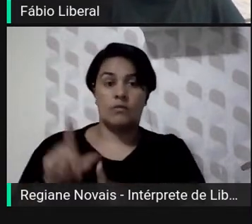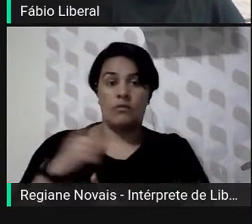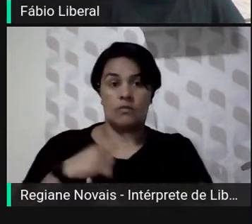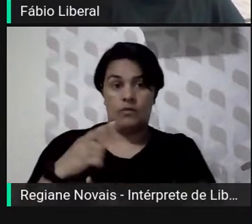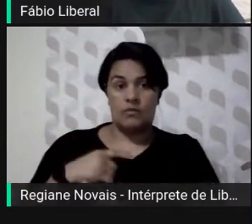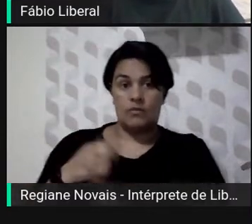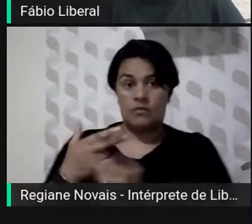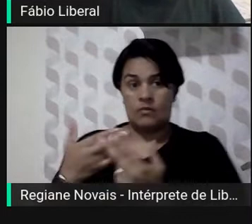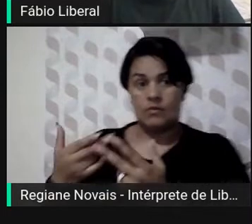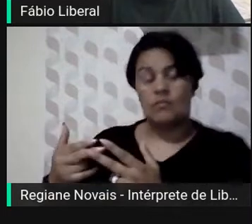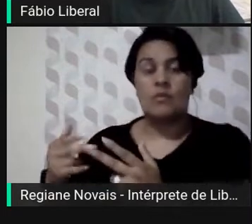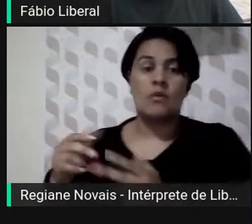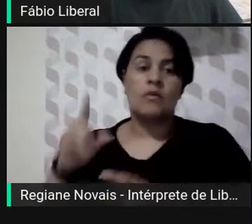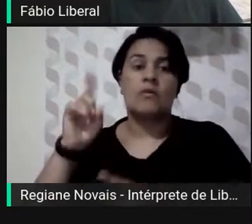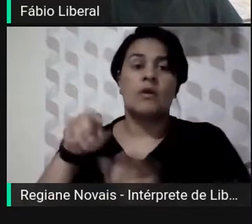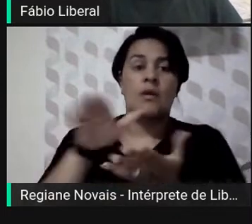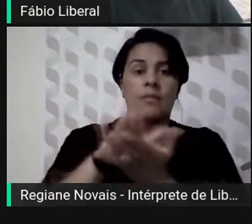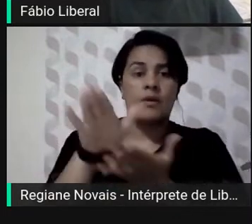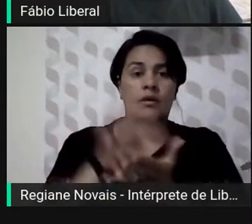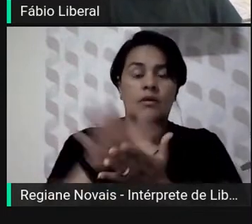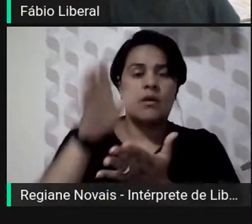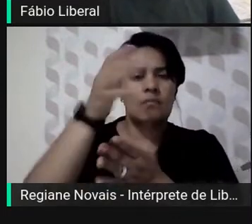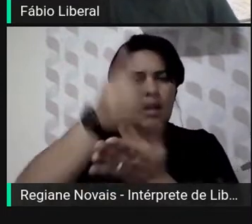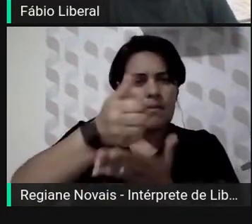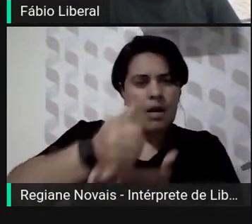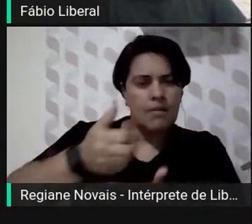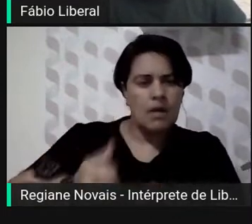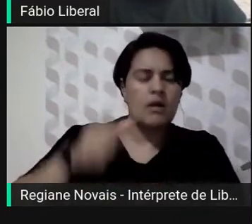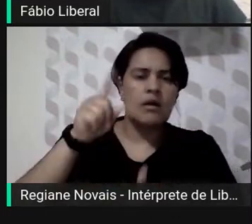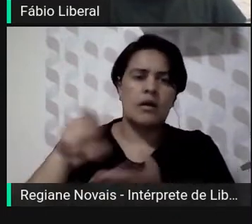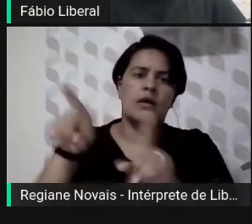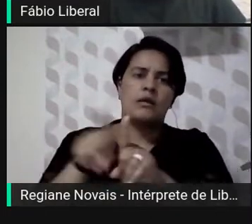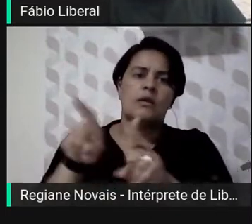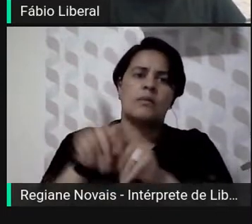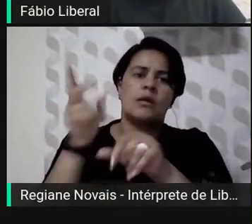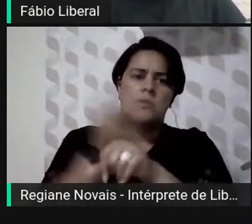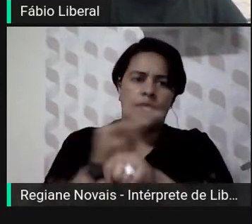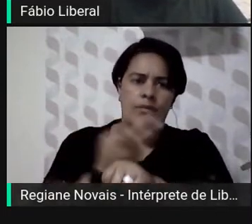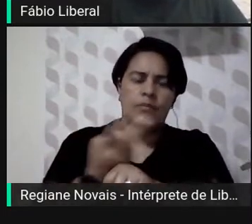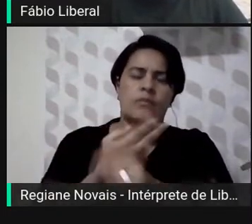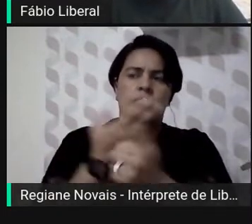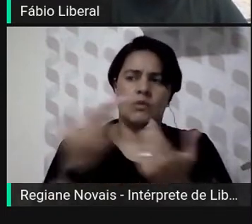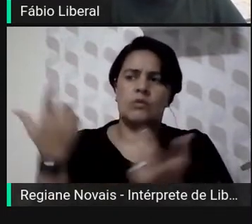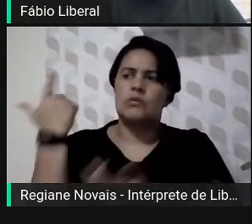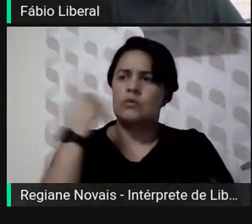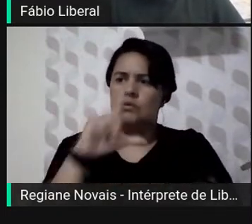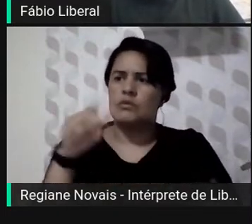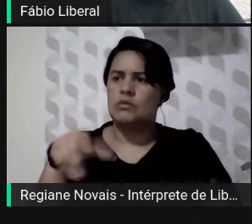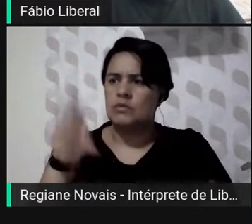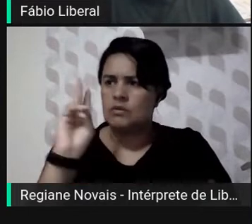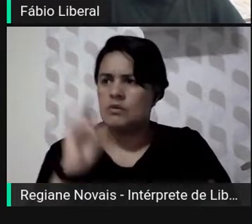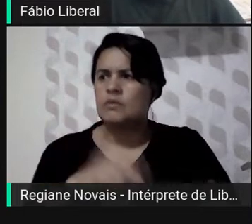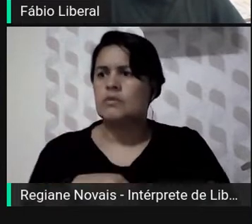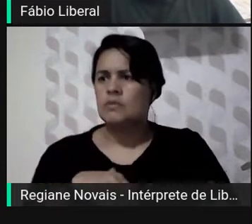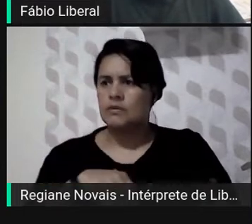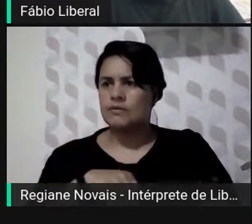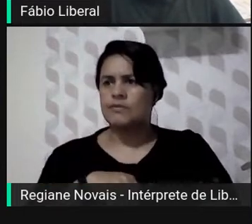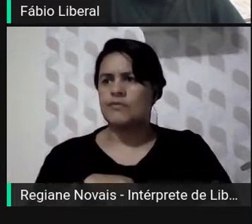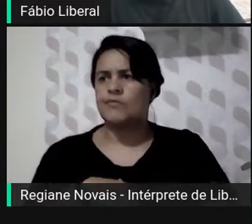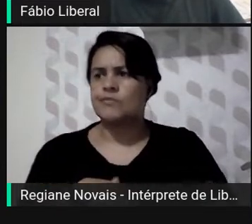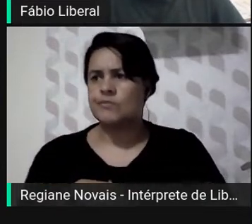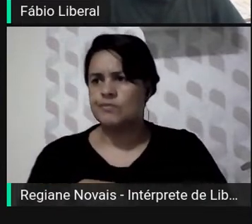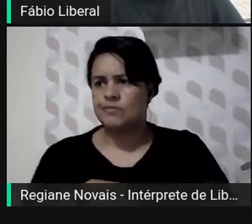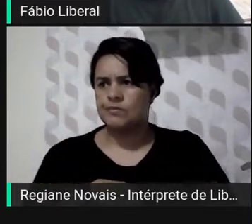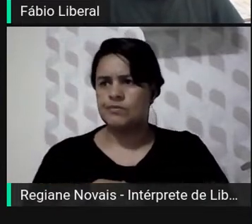aprimoramento da indexação e das ferramentas de busca, mas continua sendo um trabalho muito especializado localizar informações nesse